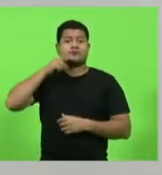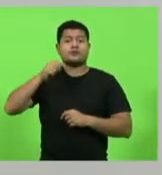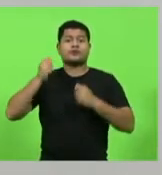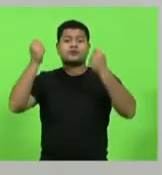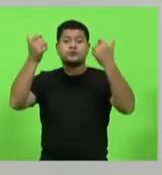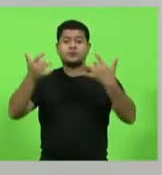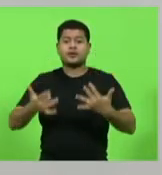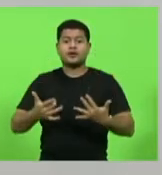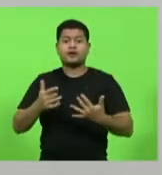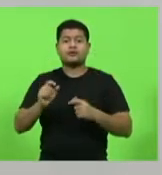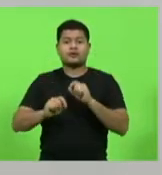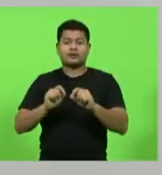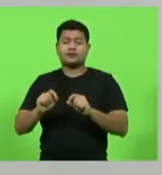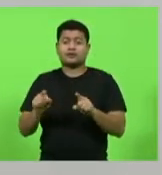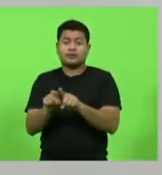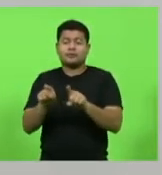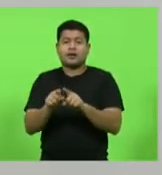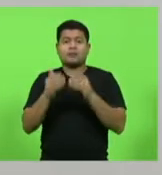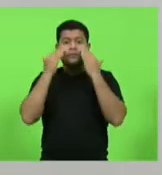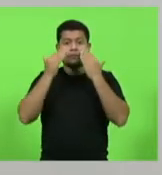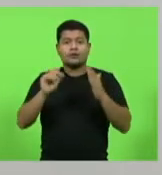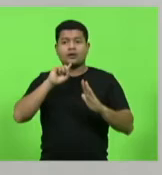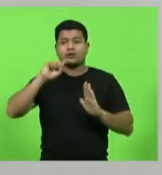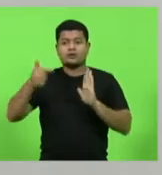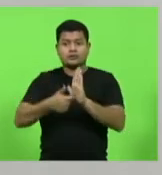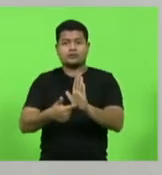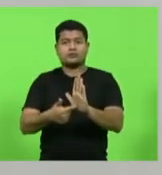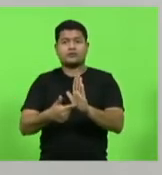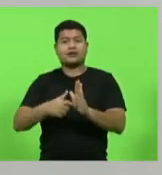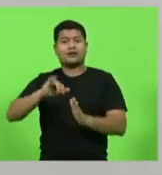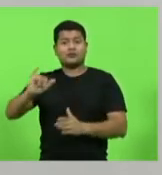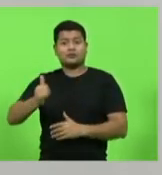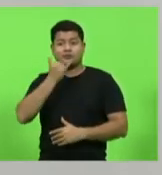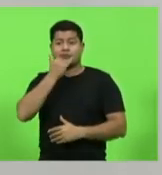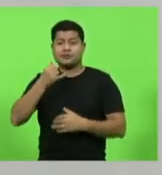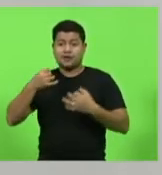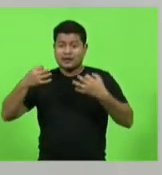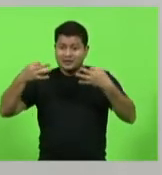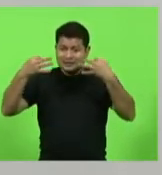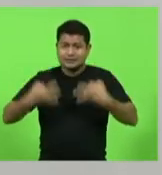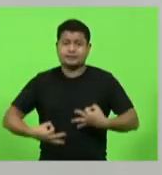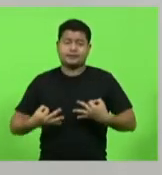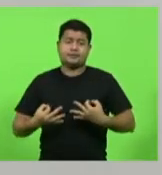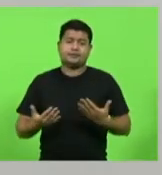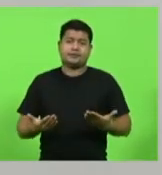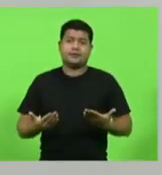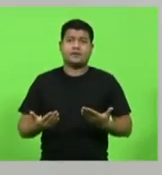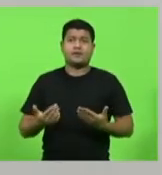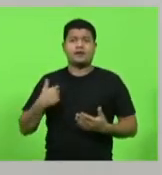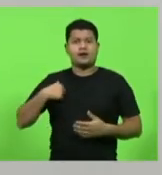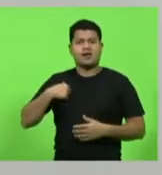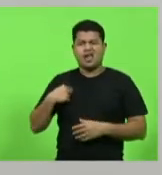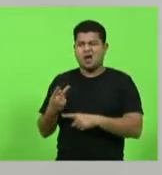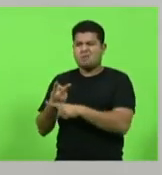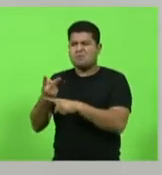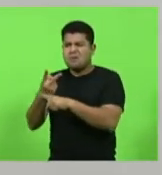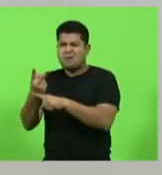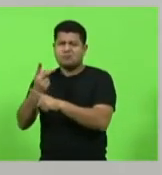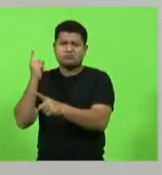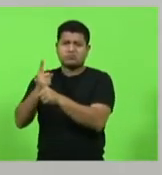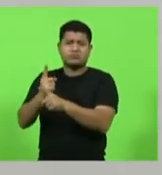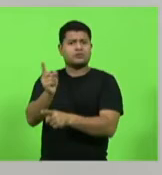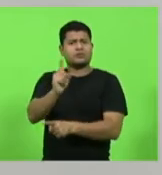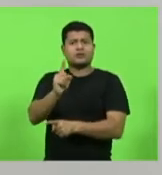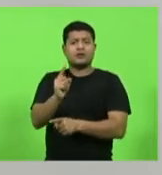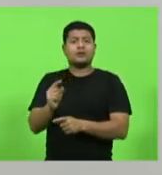denúncias que justificassem a existência desse projeto. E não fui atrás dessas denúncias, mas elas